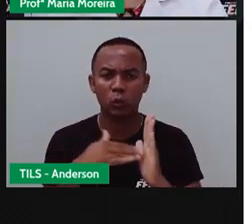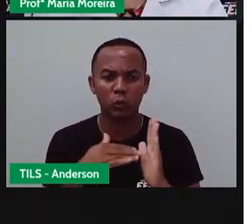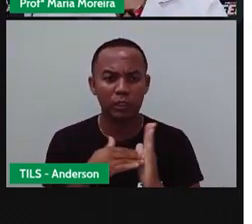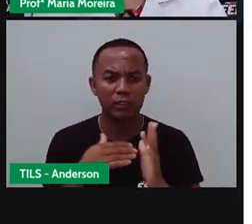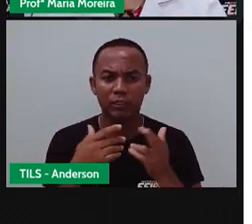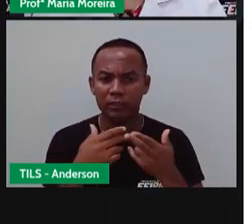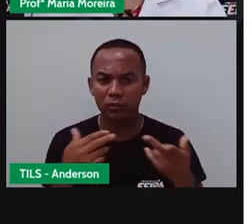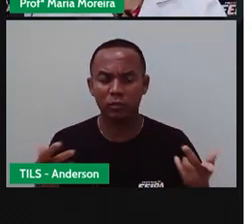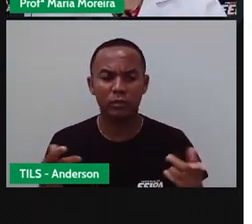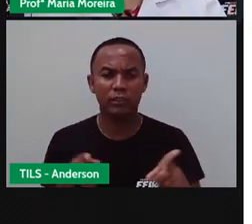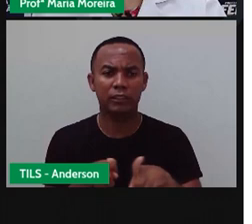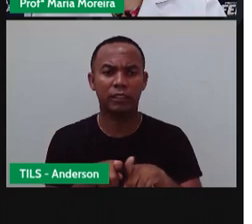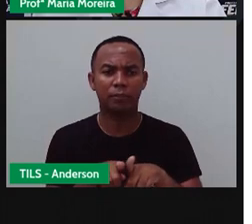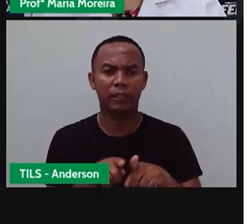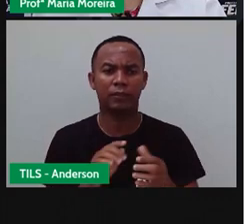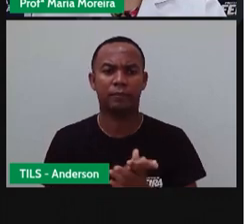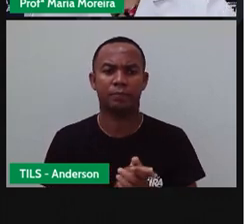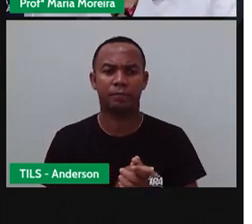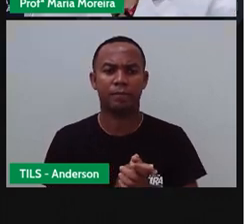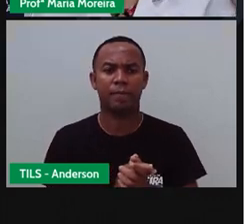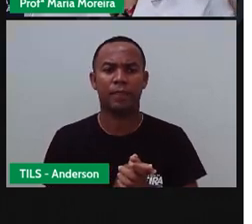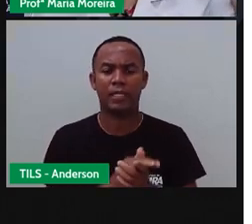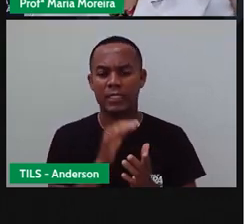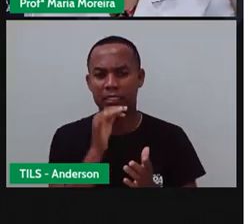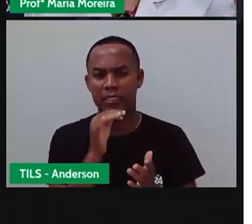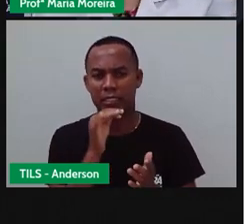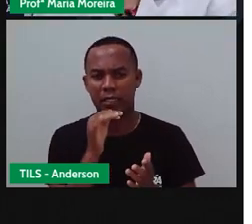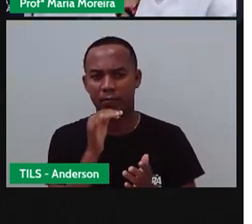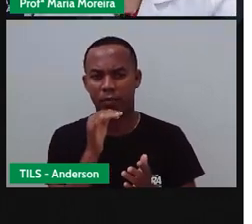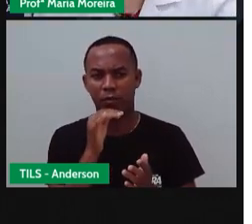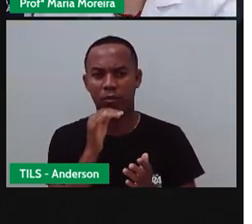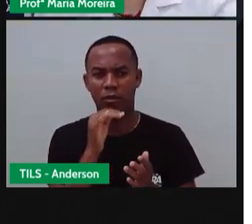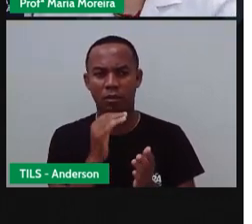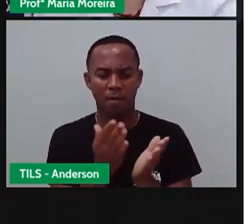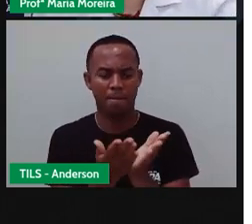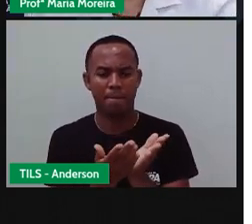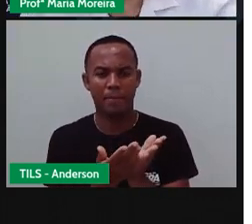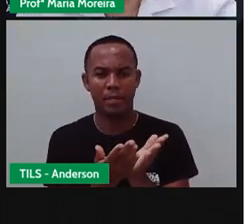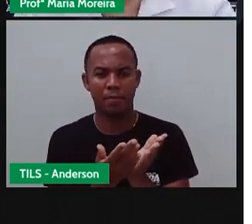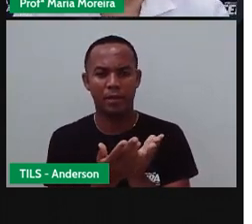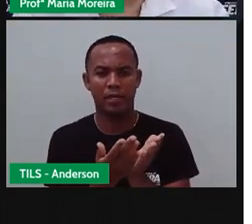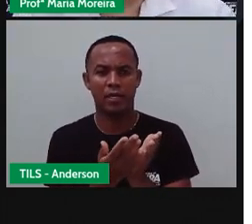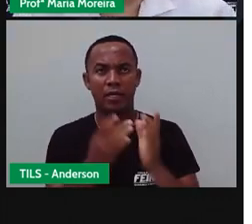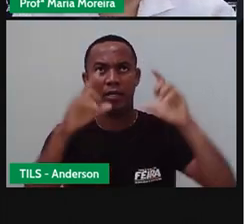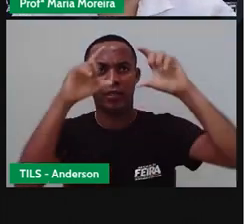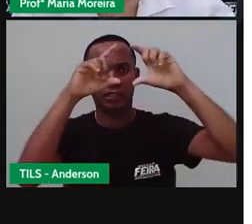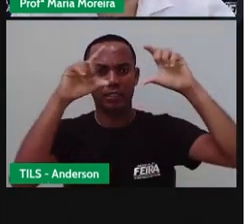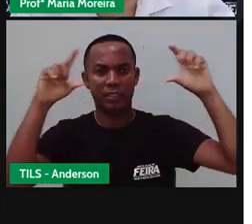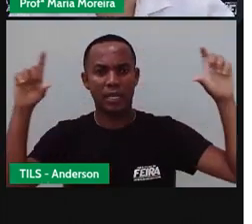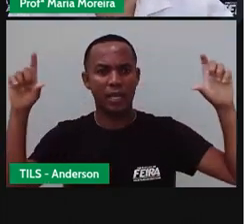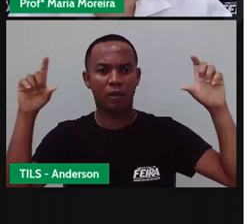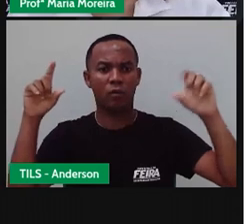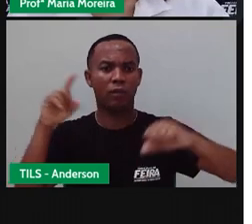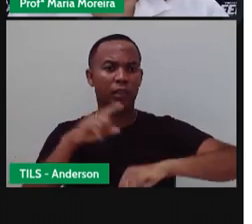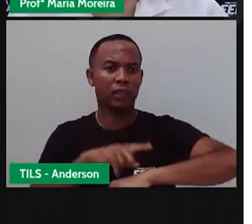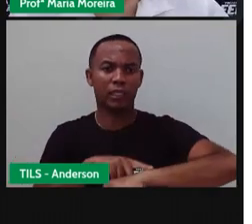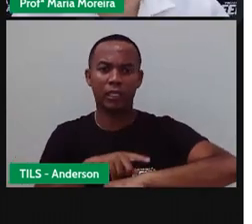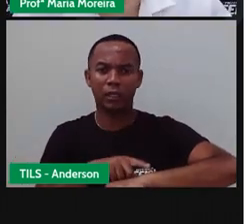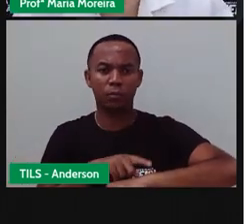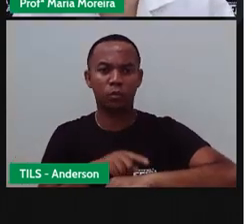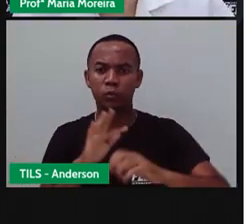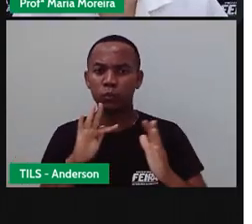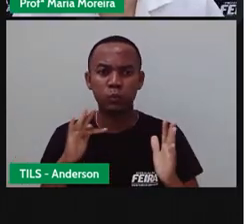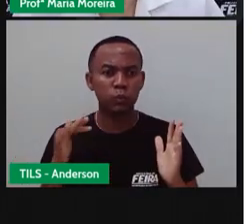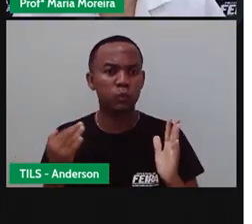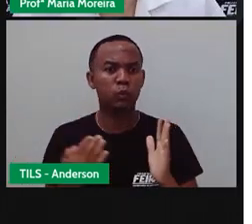É o ensinamento bíblico, né? Debaixo dos céus Há tempo para tudo Aqui a aprende tudo Nessa aula Como para a Maria